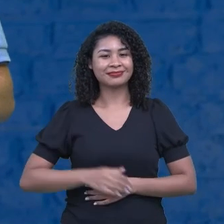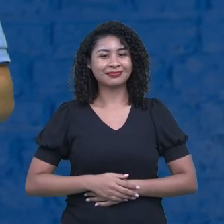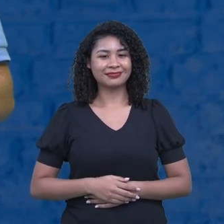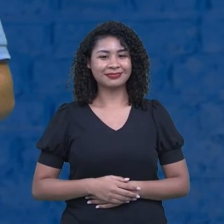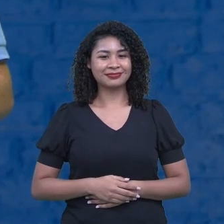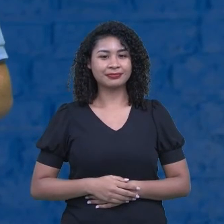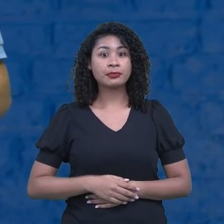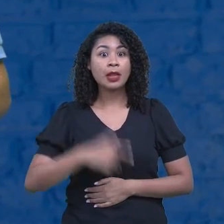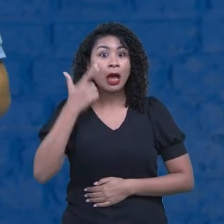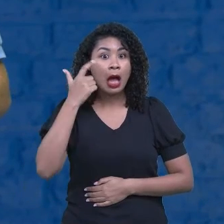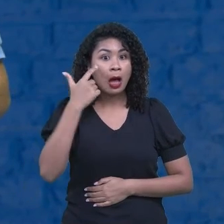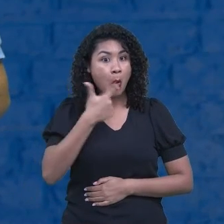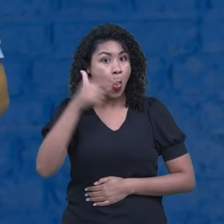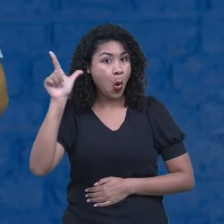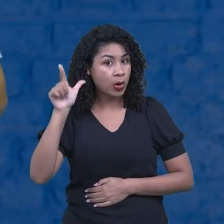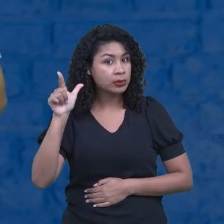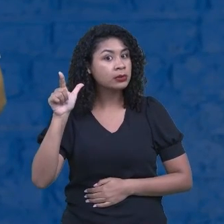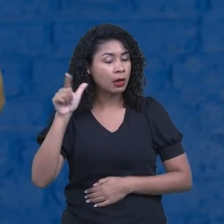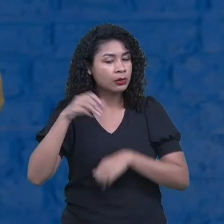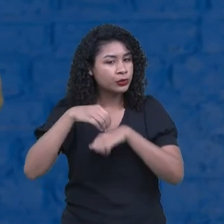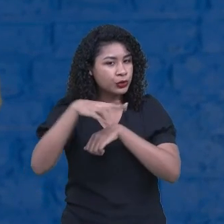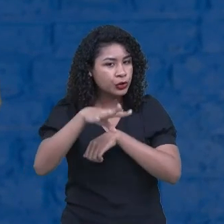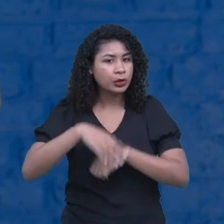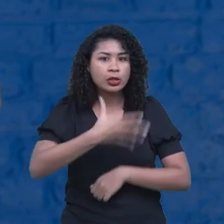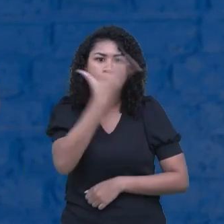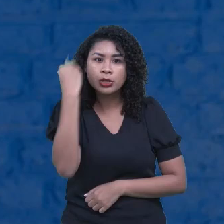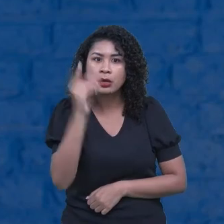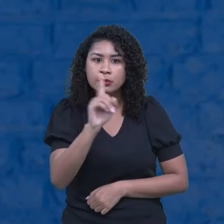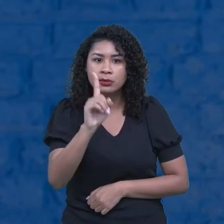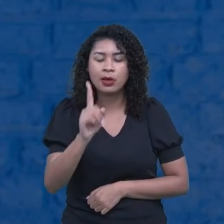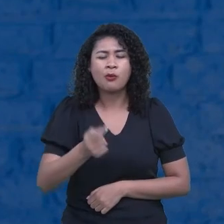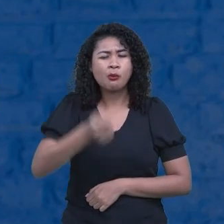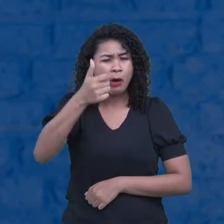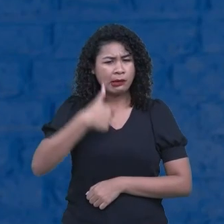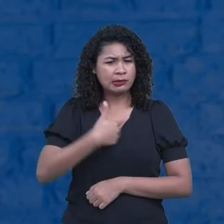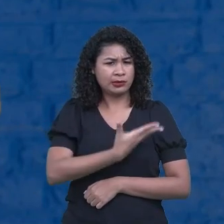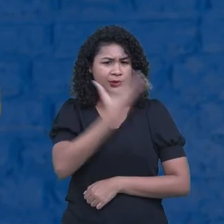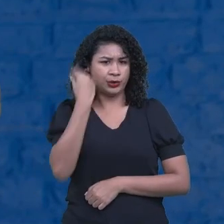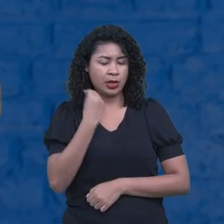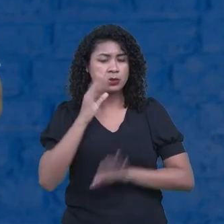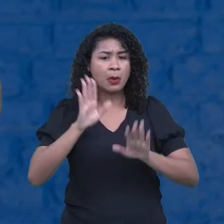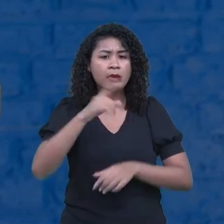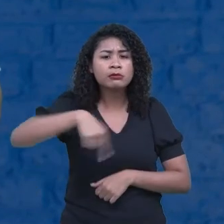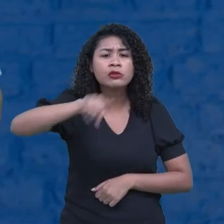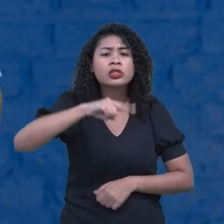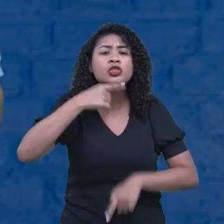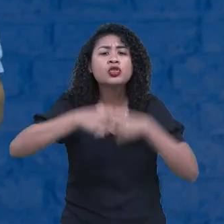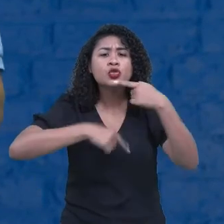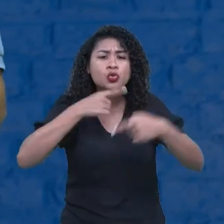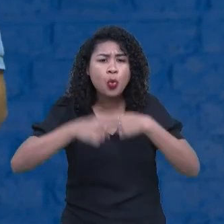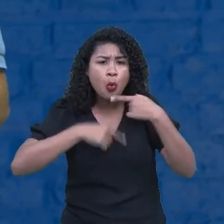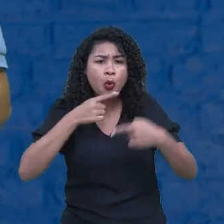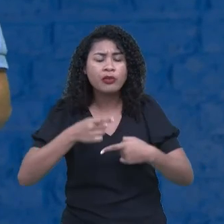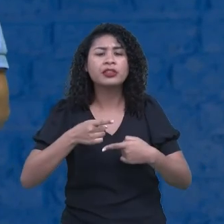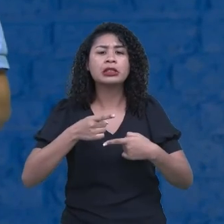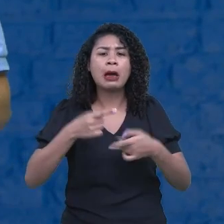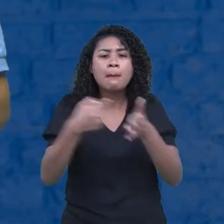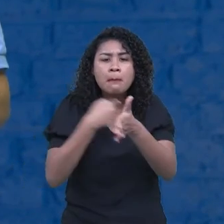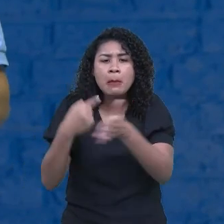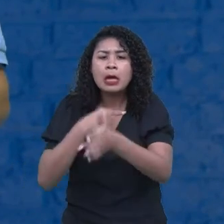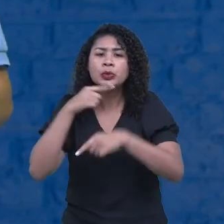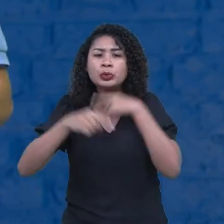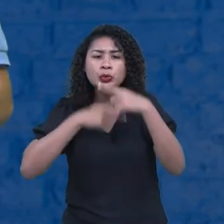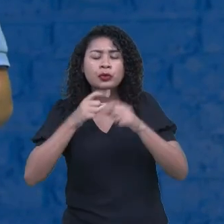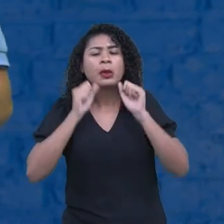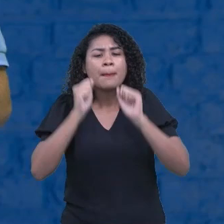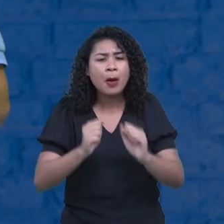Outra coisa, não esquecendo que a professora Lúcia já ia esquecer qualquer dúvida, qualquer questionamento, envie para o nosso e-mail, entre